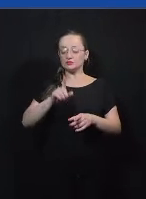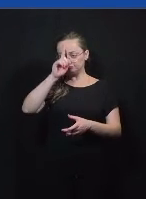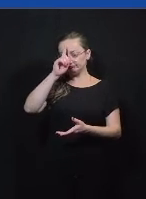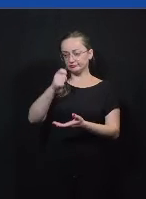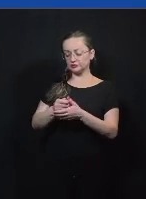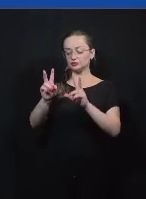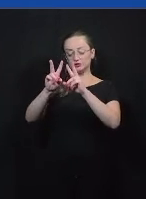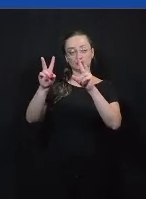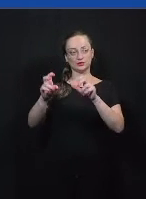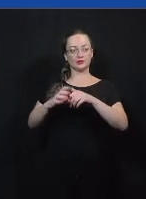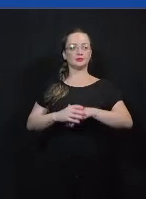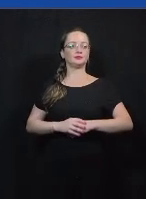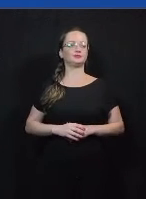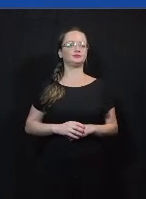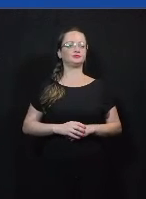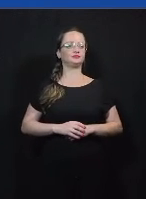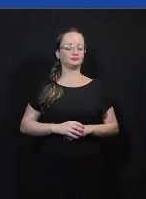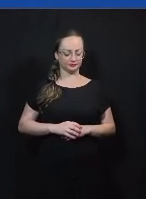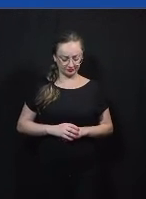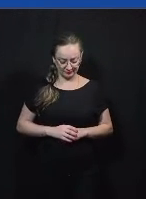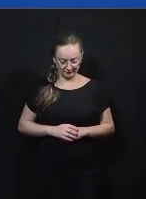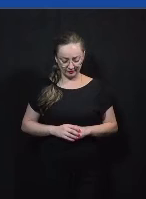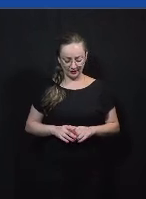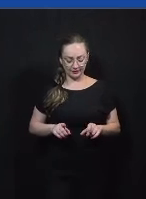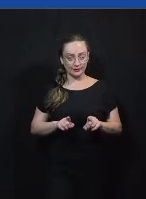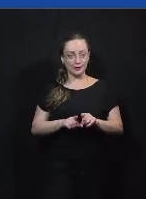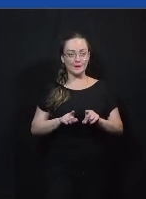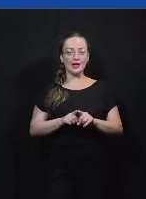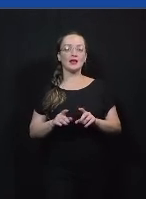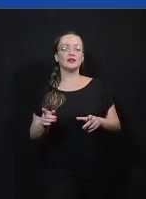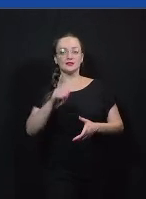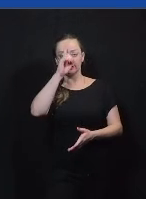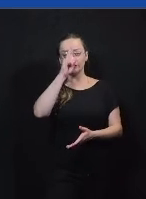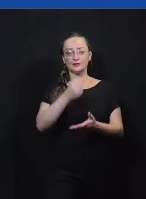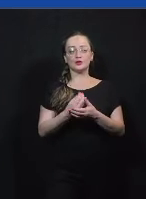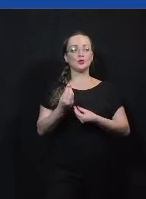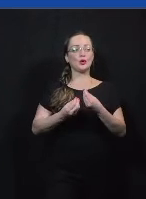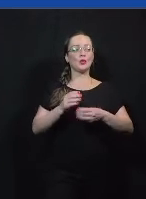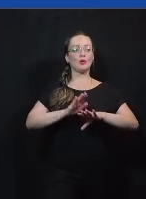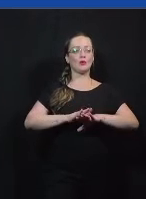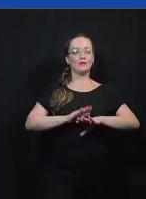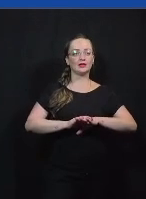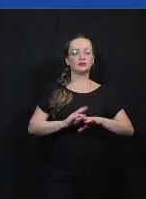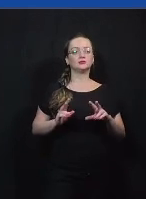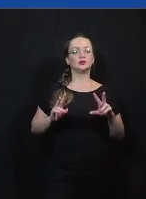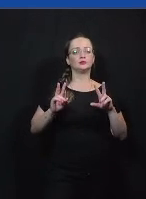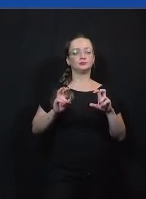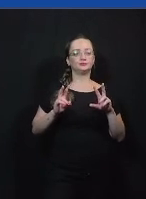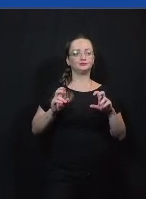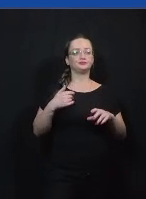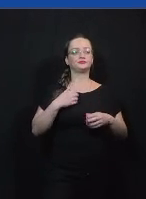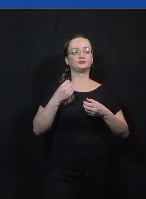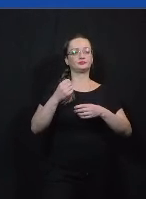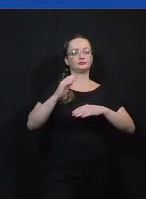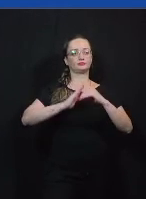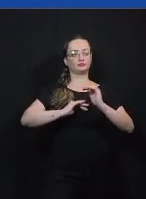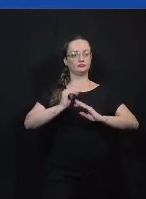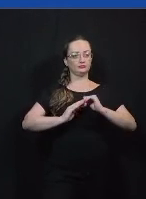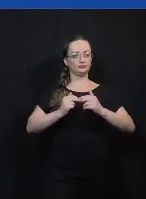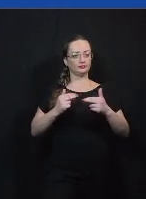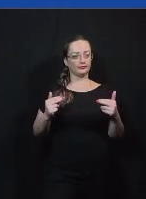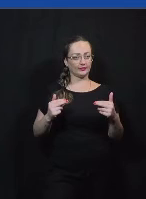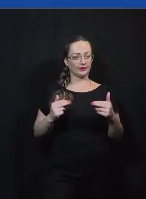tema e mais especificamente eles definem a moção como o Virginia pensando mais na frente um tema pode ser uma desviária então talvez o tema do debate seja